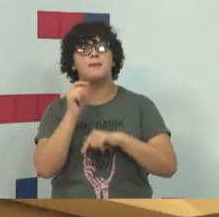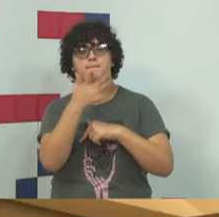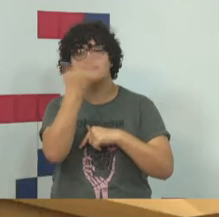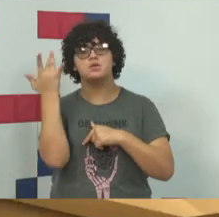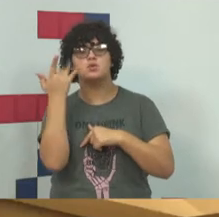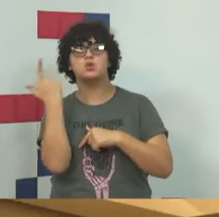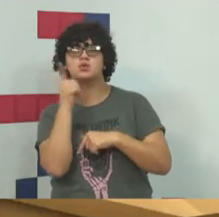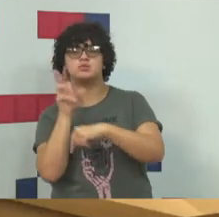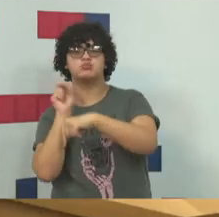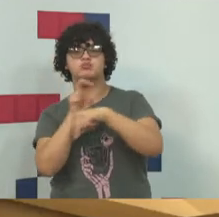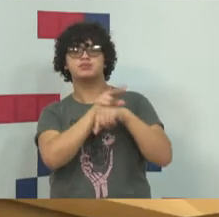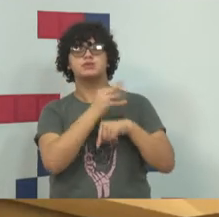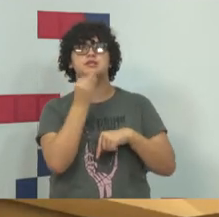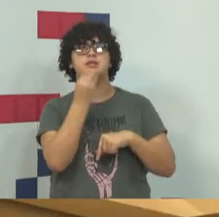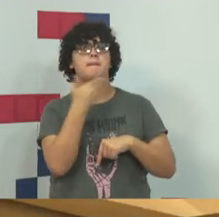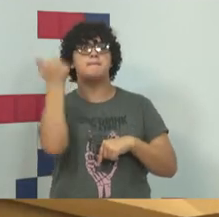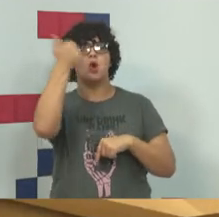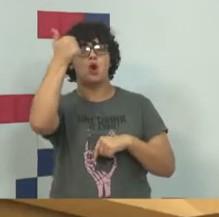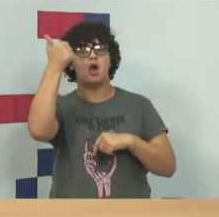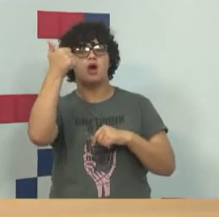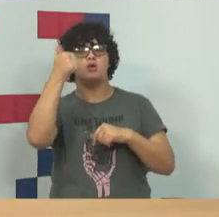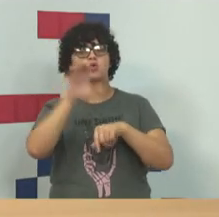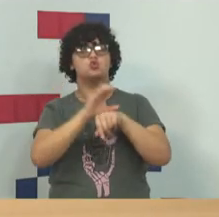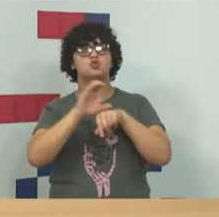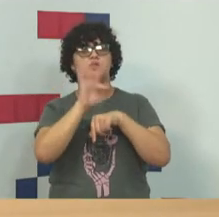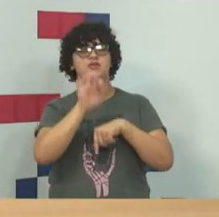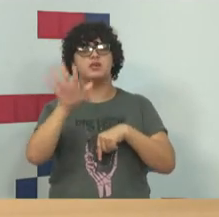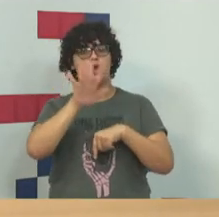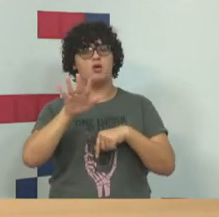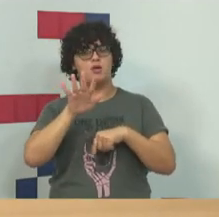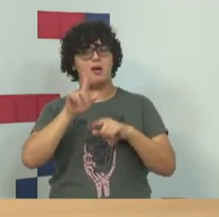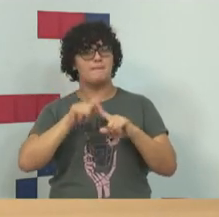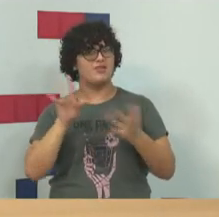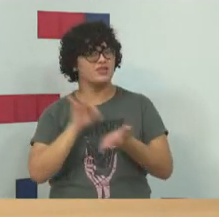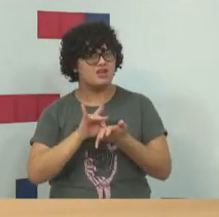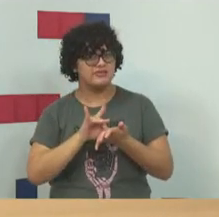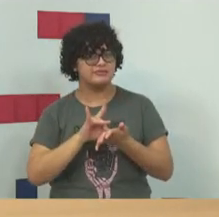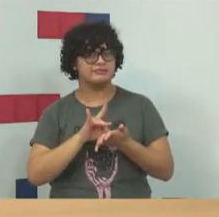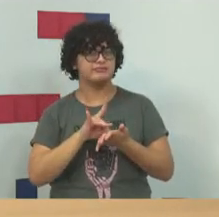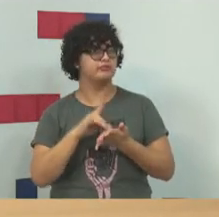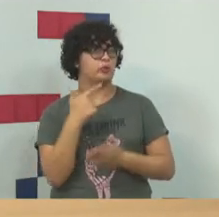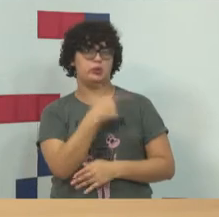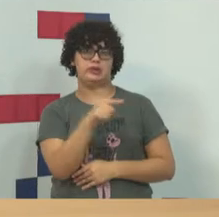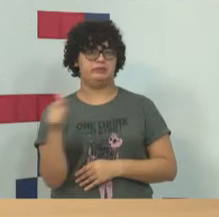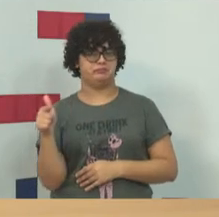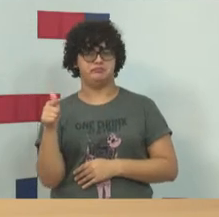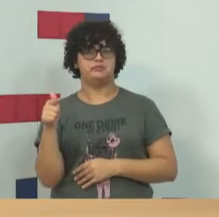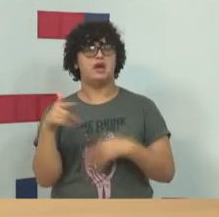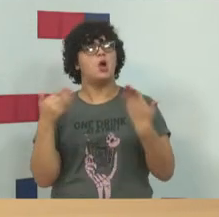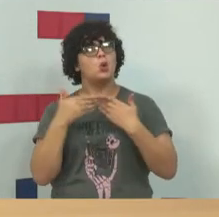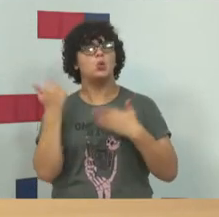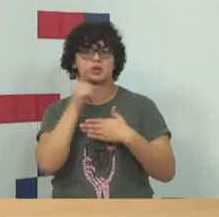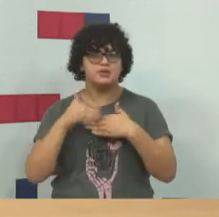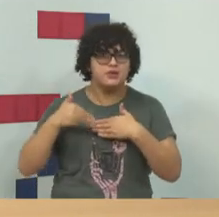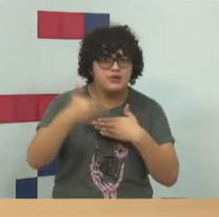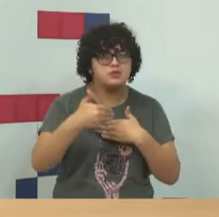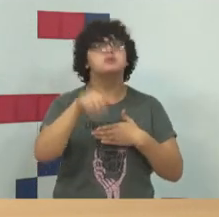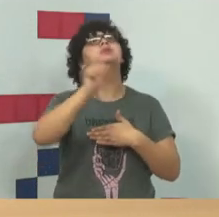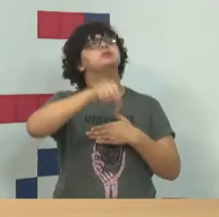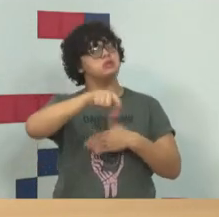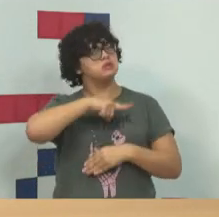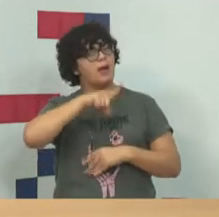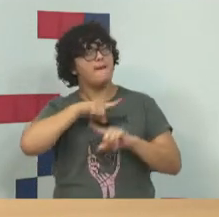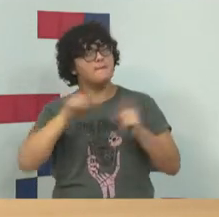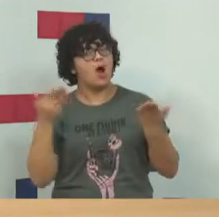se dedicando a melhorar a nossa legislação. Nós não temos. Então, está havendo avanço? Está. A